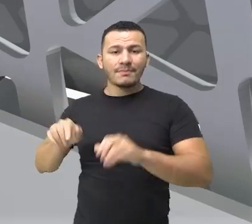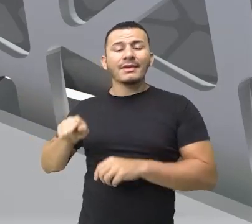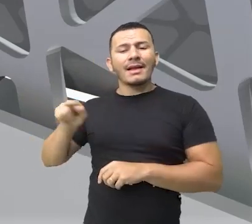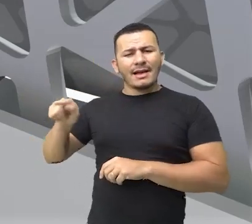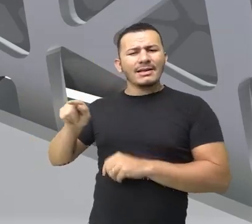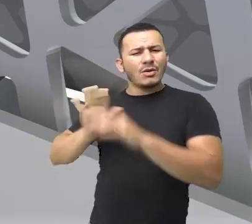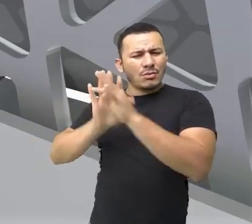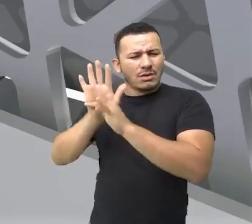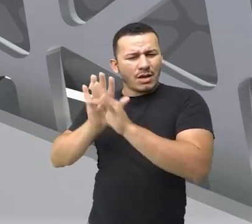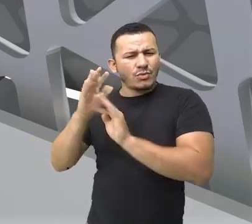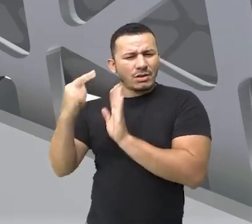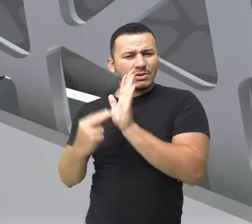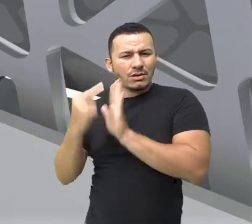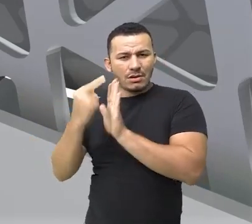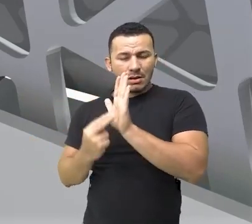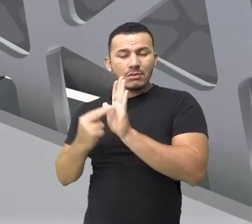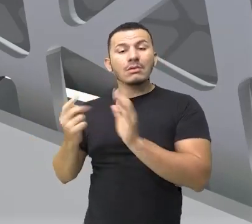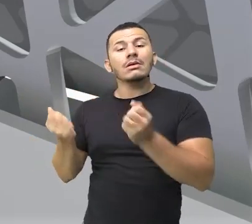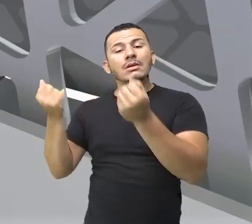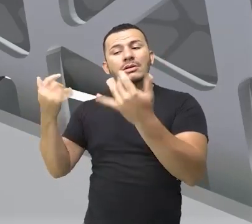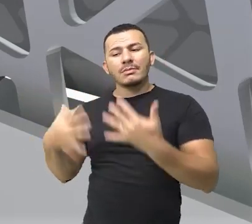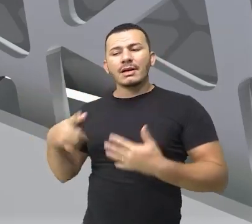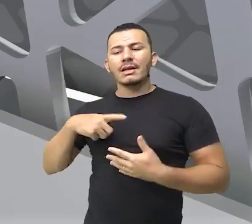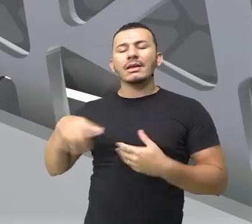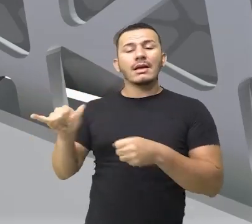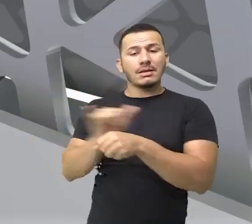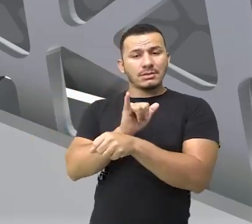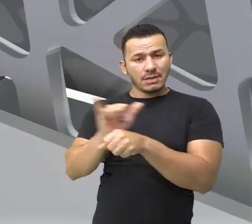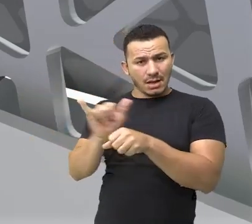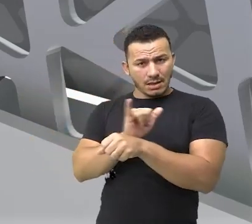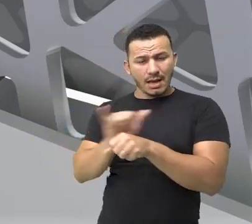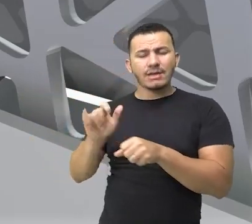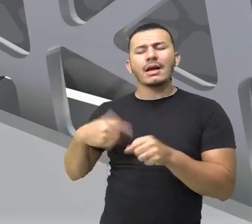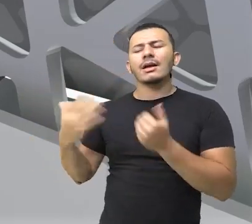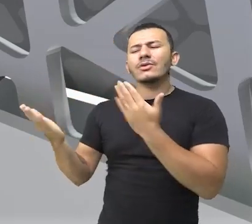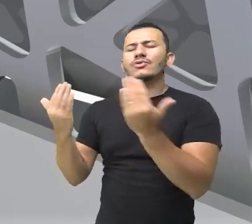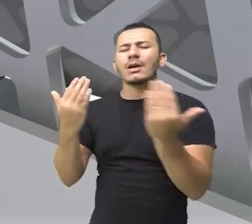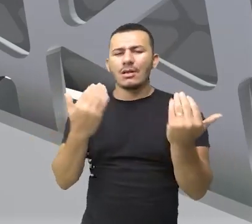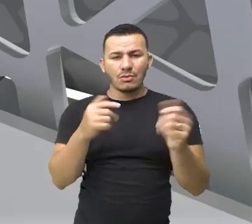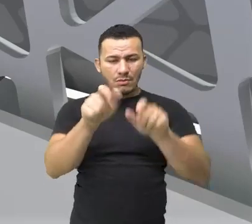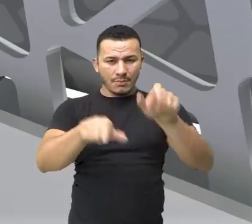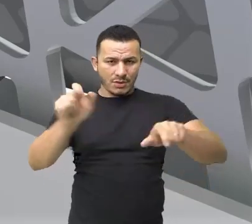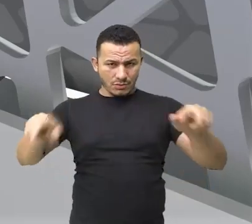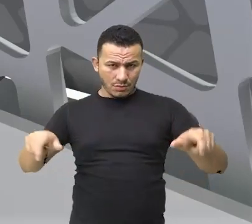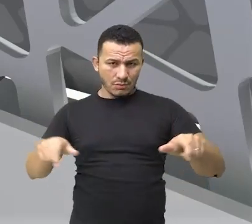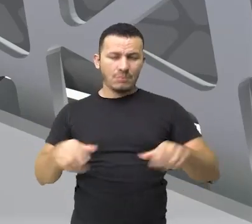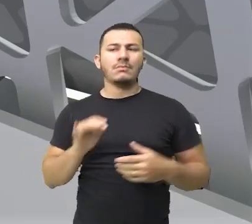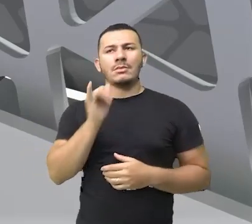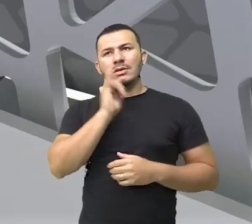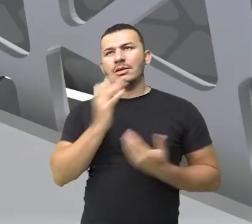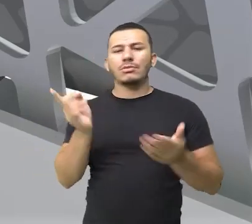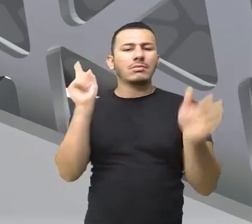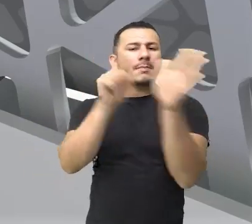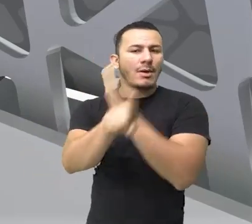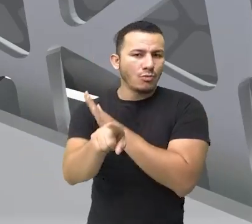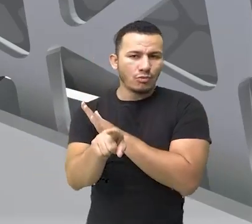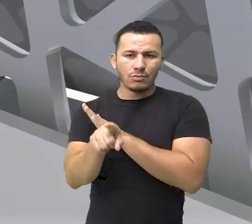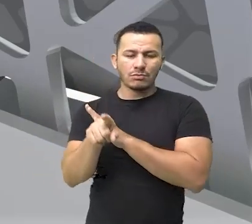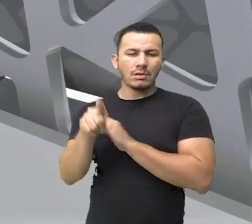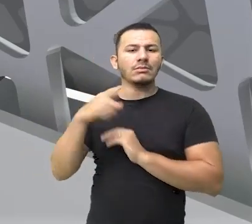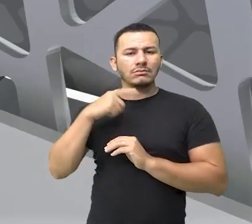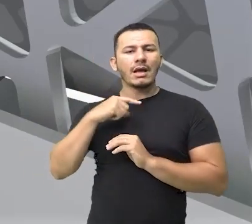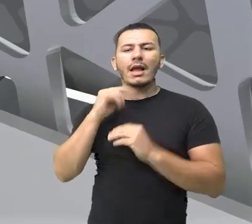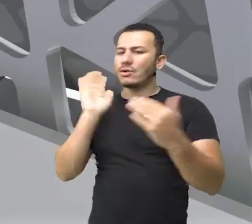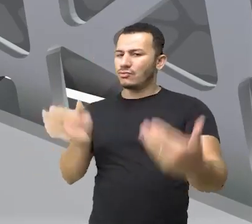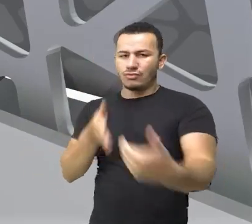texto que a gente acabou de ler, ele estabeleceu algumas estratégias de diálogo com o leitor. Por exemplo, o questionamento direto ao leitor, certo?